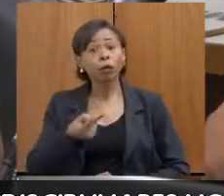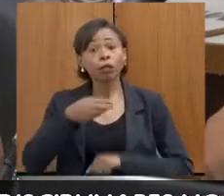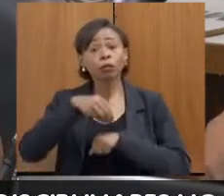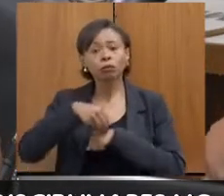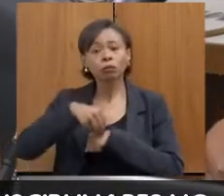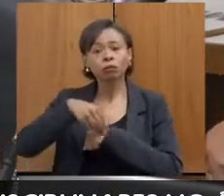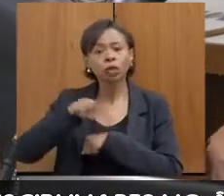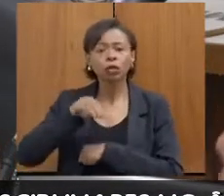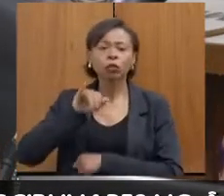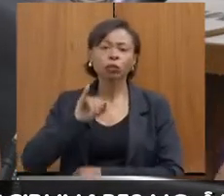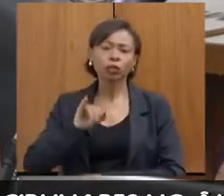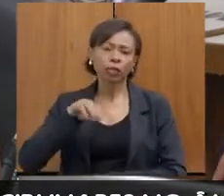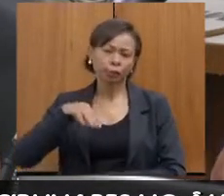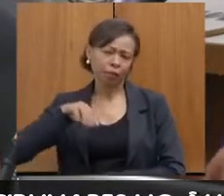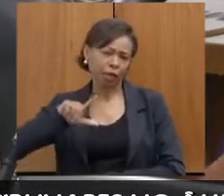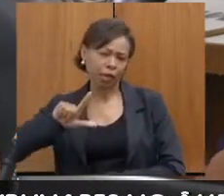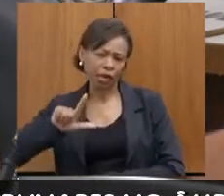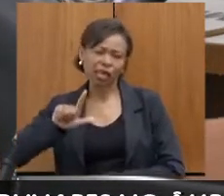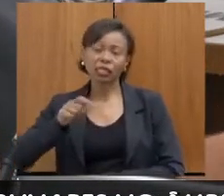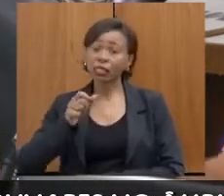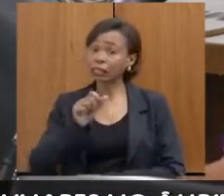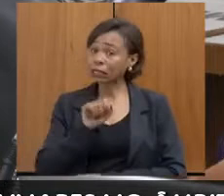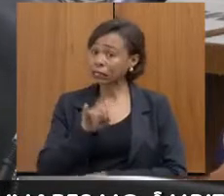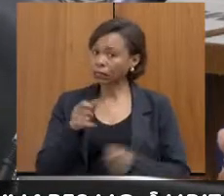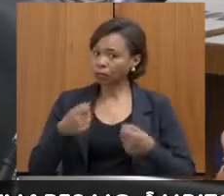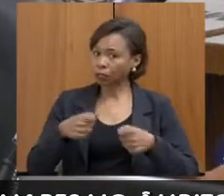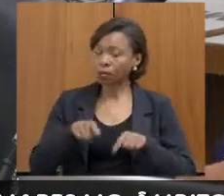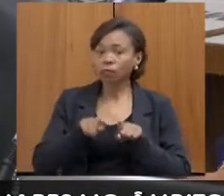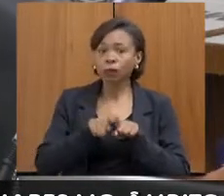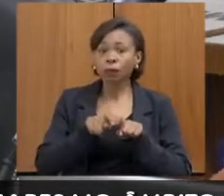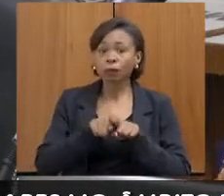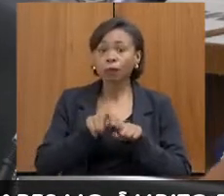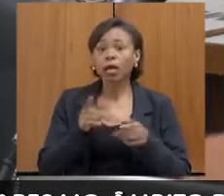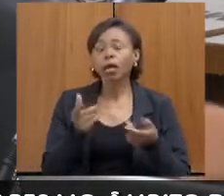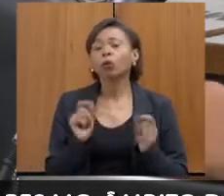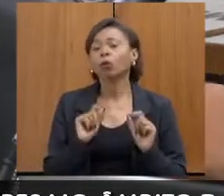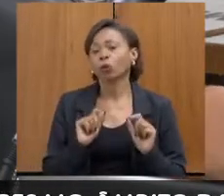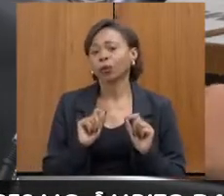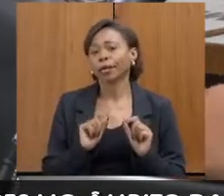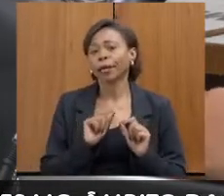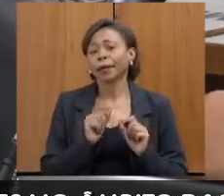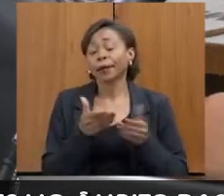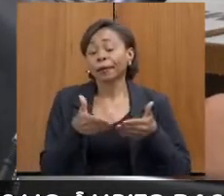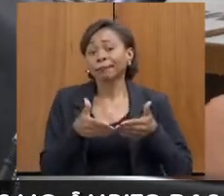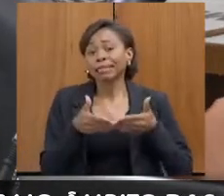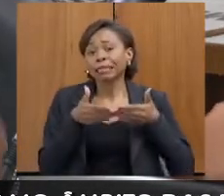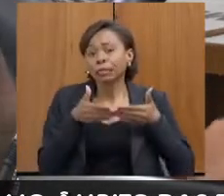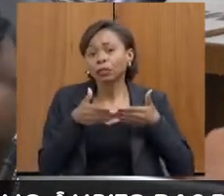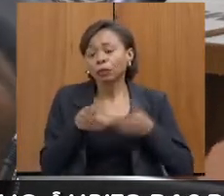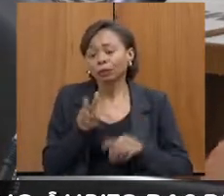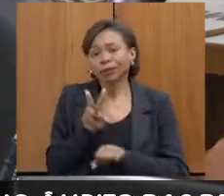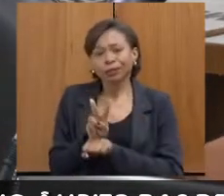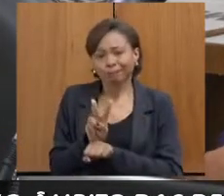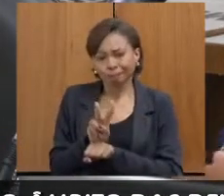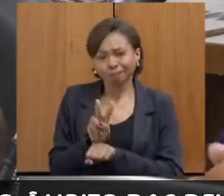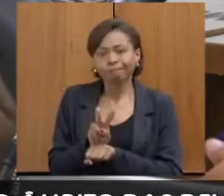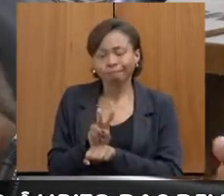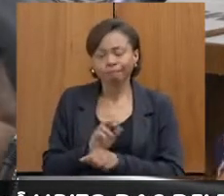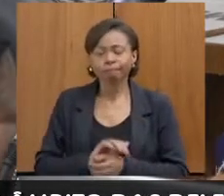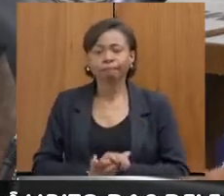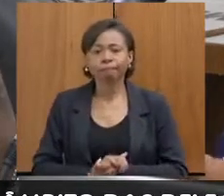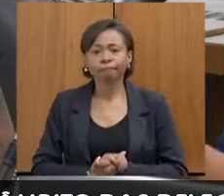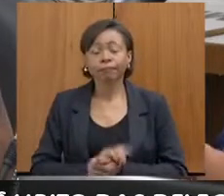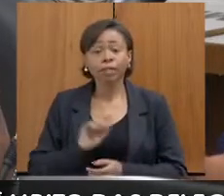IML, se necessário, solicitação de medida protetiva se for caso de violência doméstica também, que, infelizmente, na maioria dos casos. Enfim, e